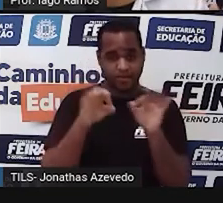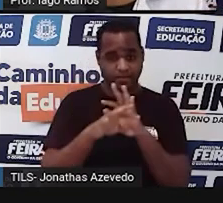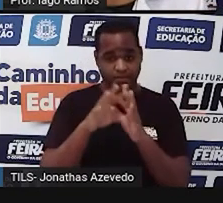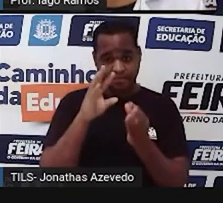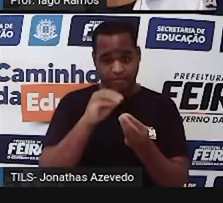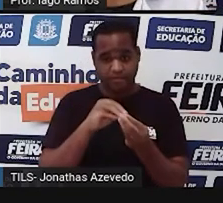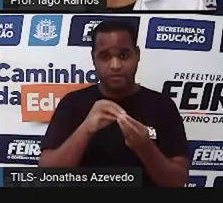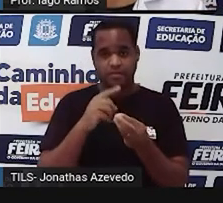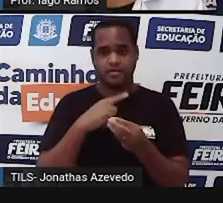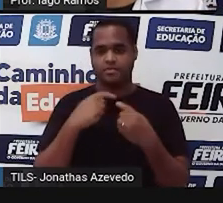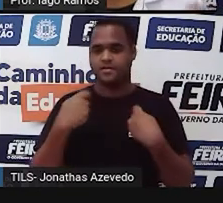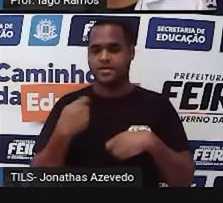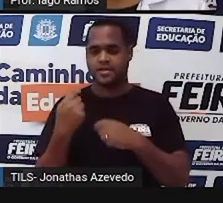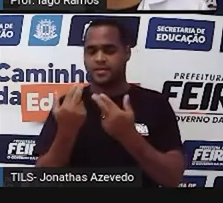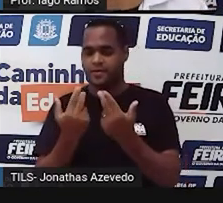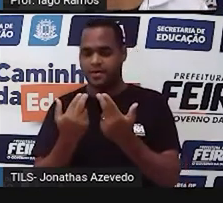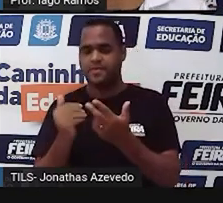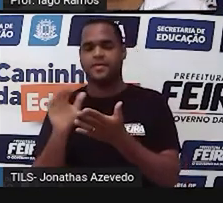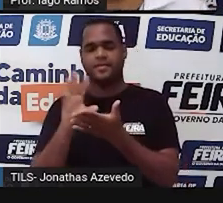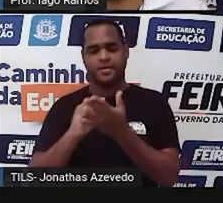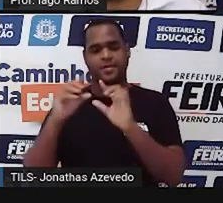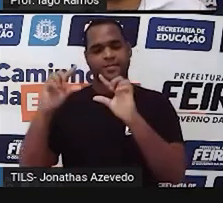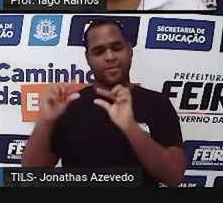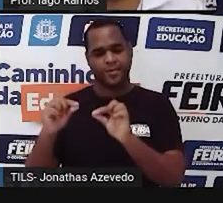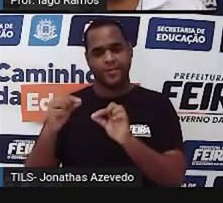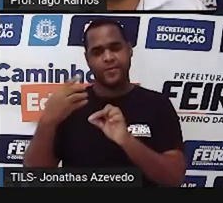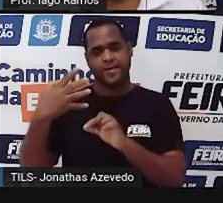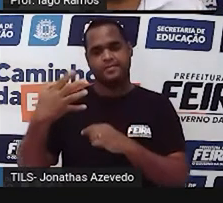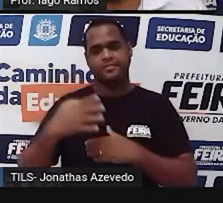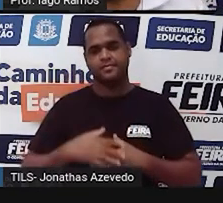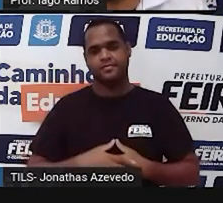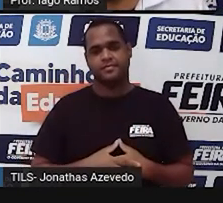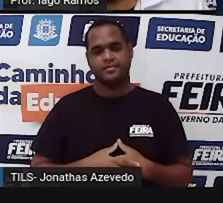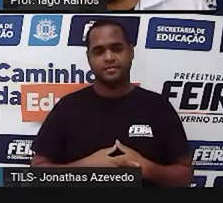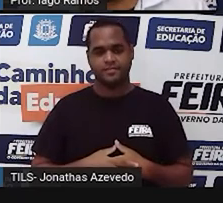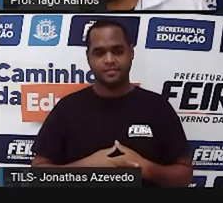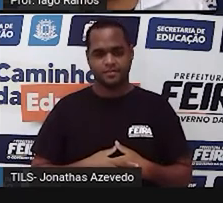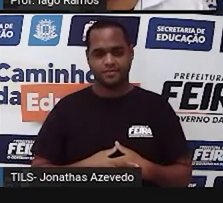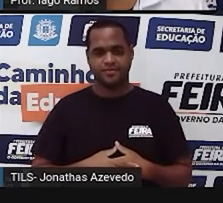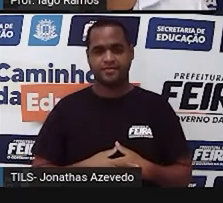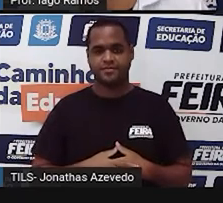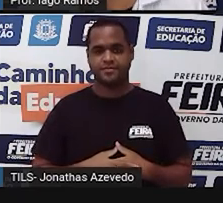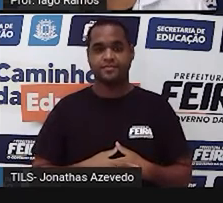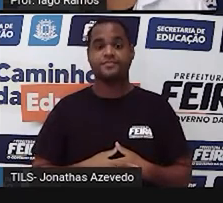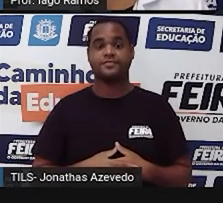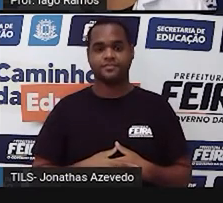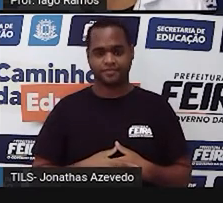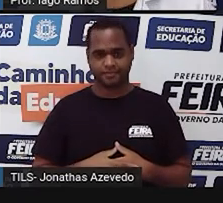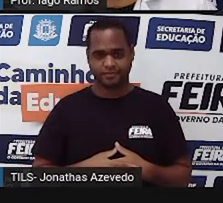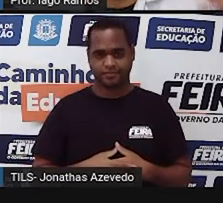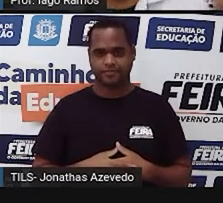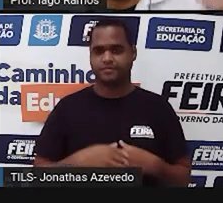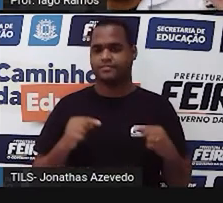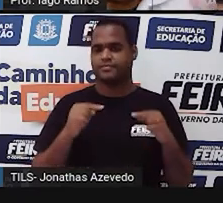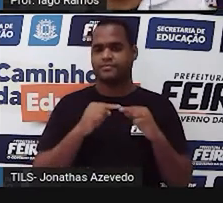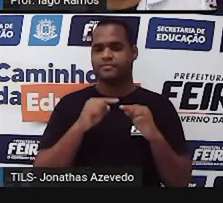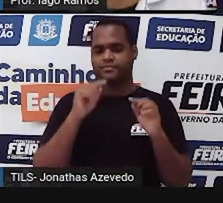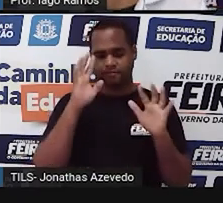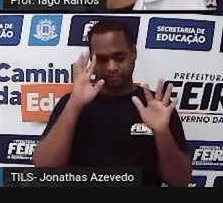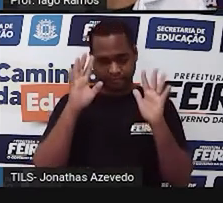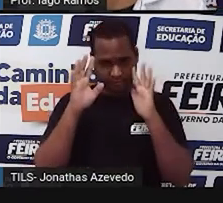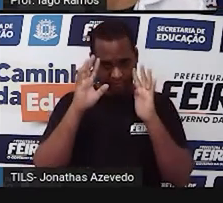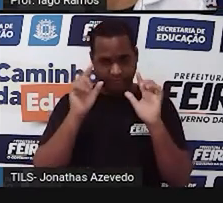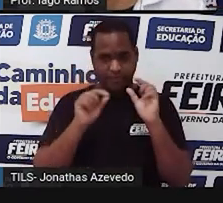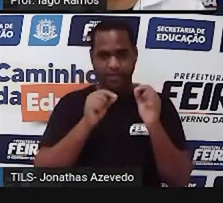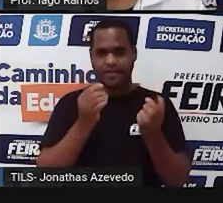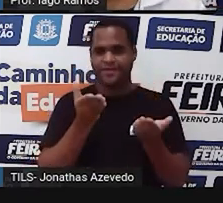tem que fazer a mesma coisa. Então, vai ter que ser reduzido a quarta parte. Tá bom? Bom, então, o que é que a gente tira da balança?